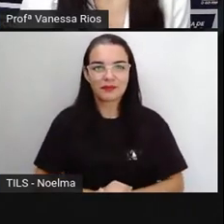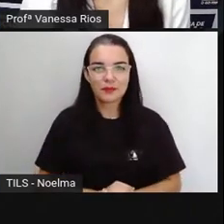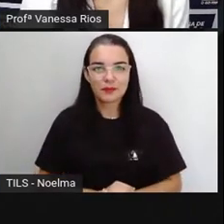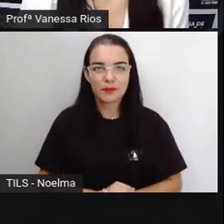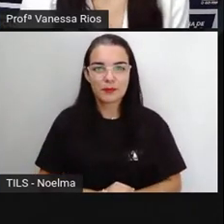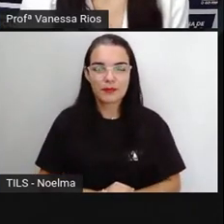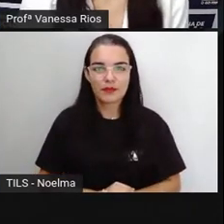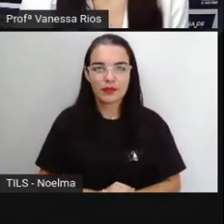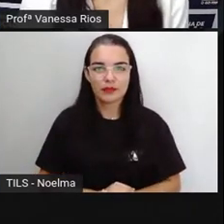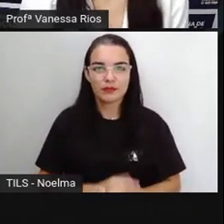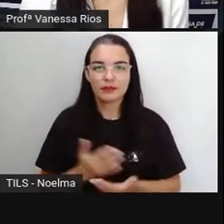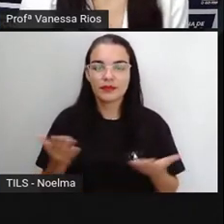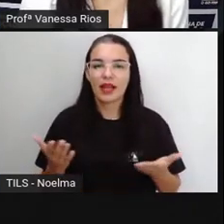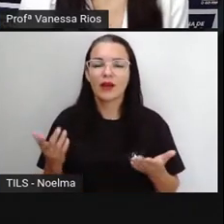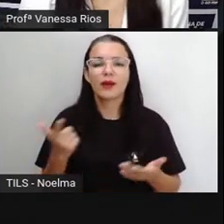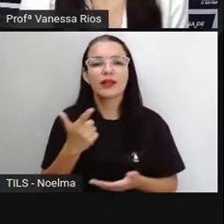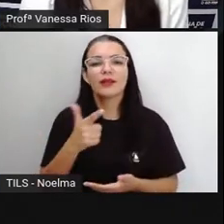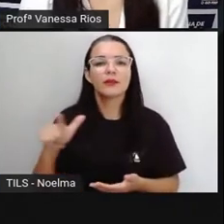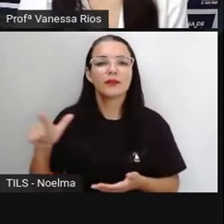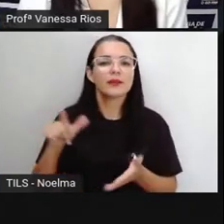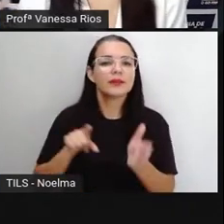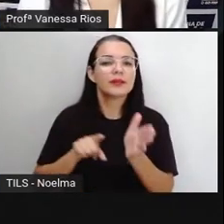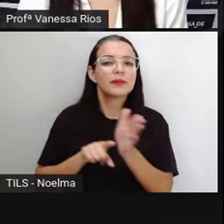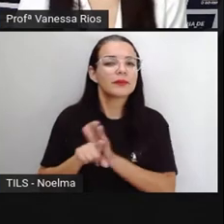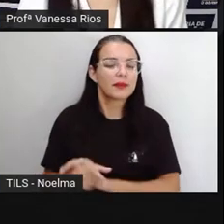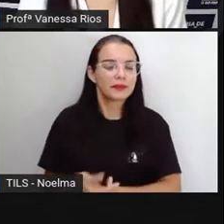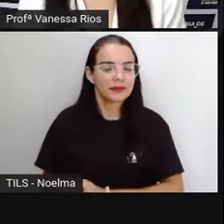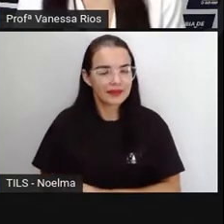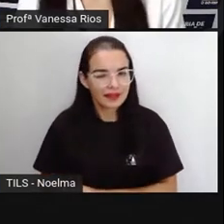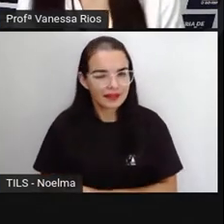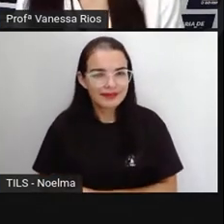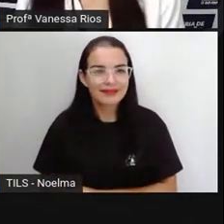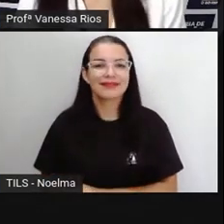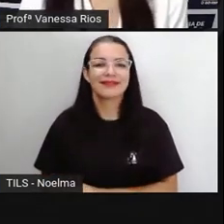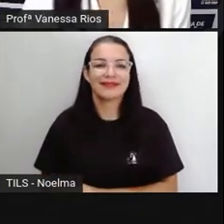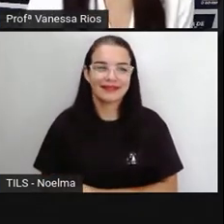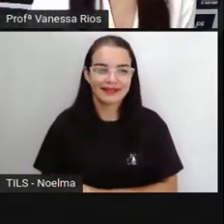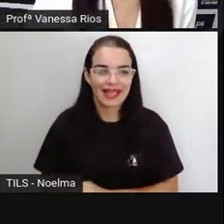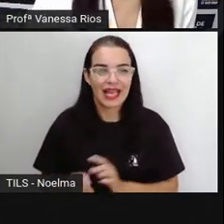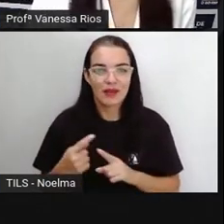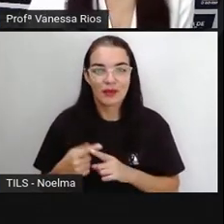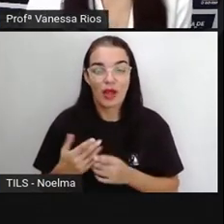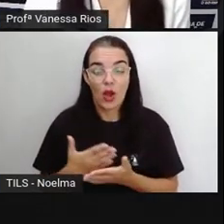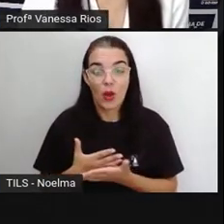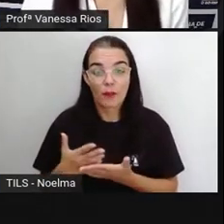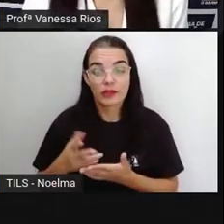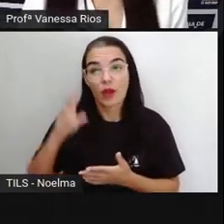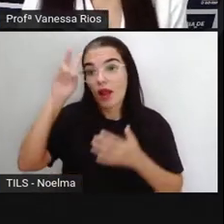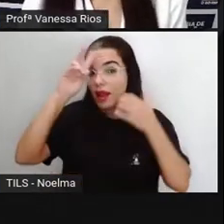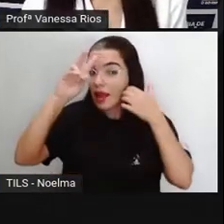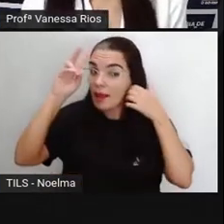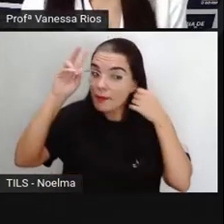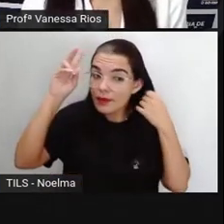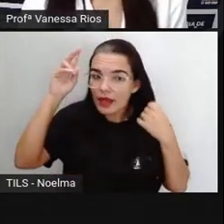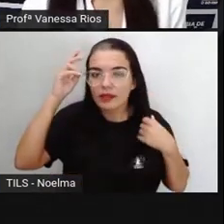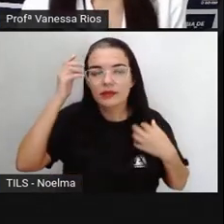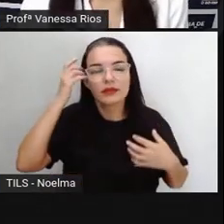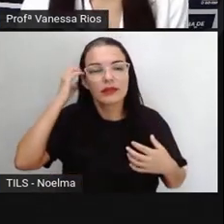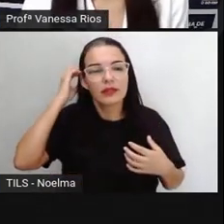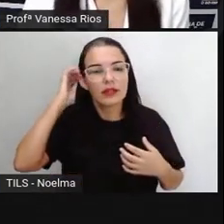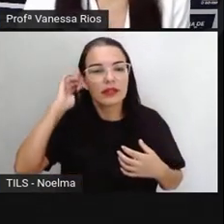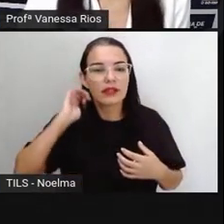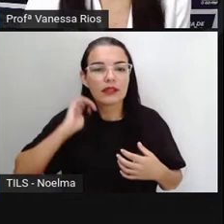Para começar aí, falando sobre reportagem, porque a gente começou lembrando os textos jornalísticos,